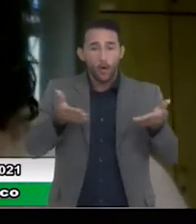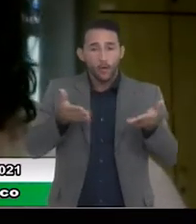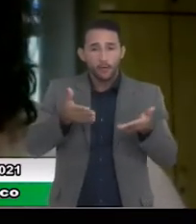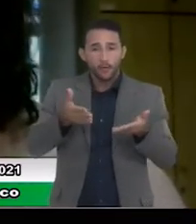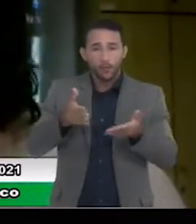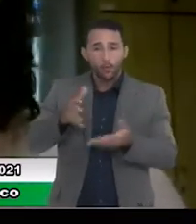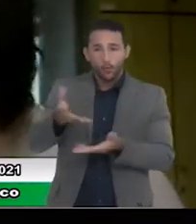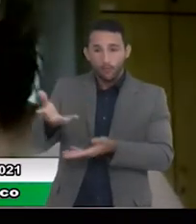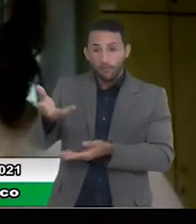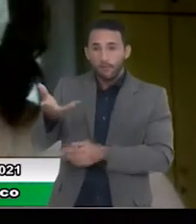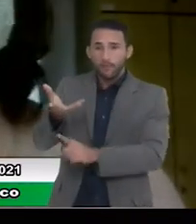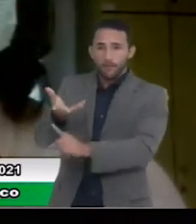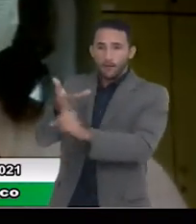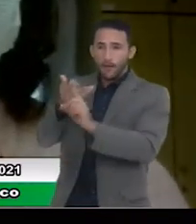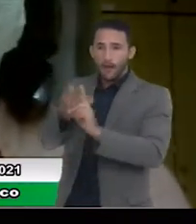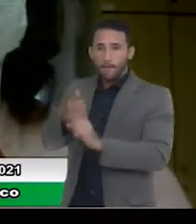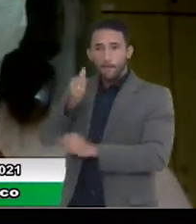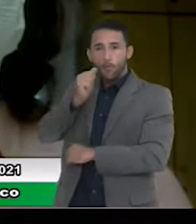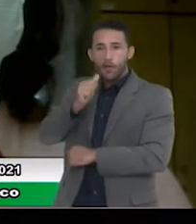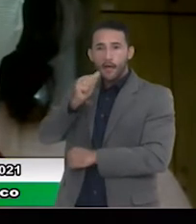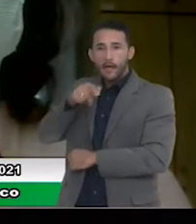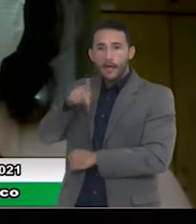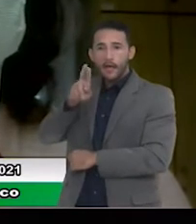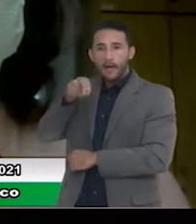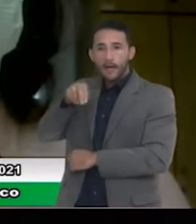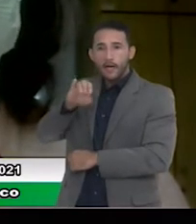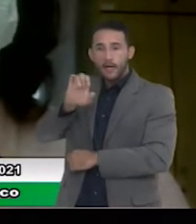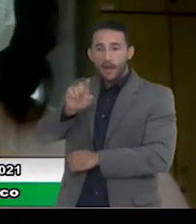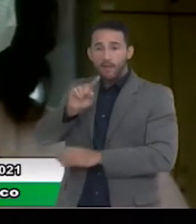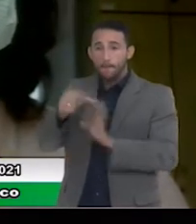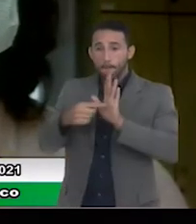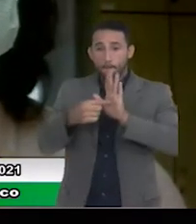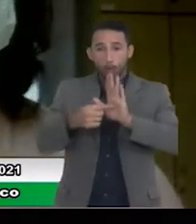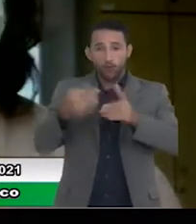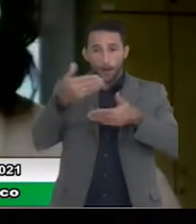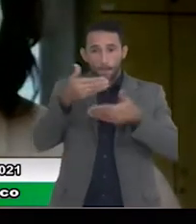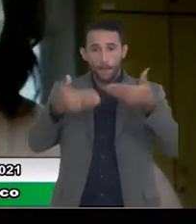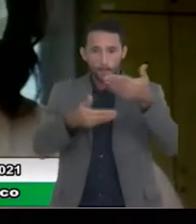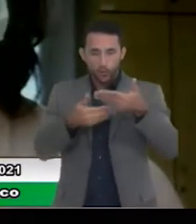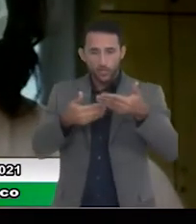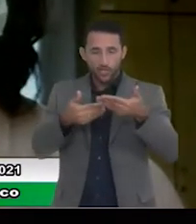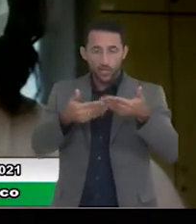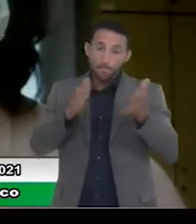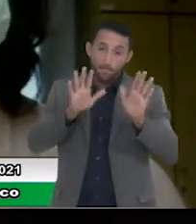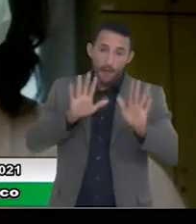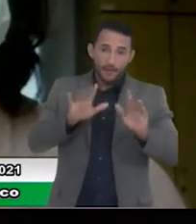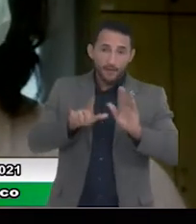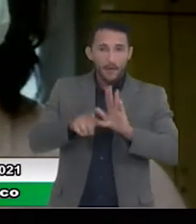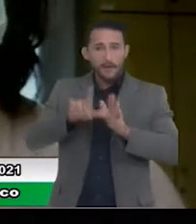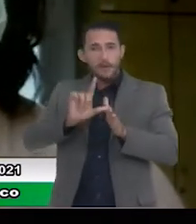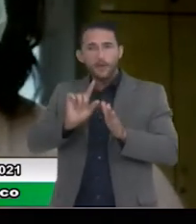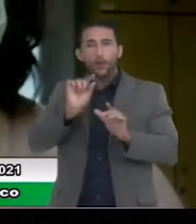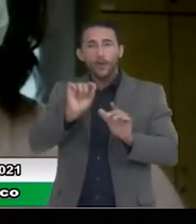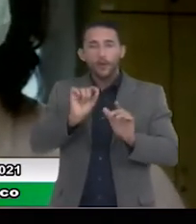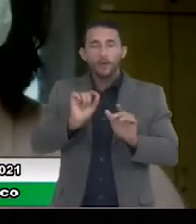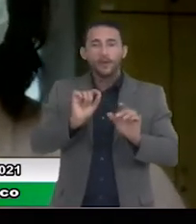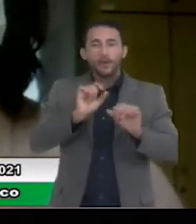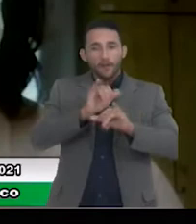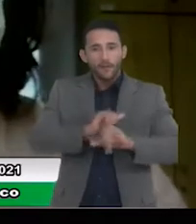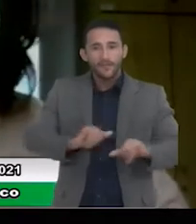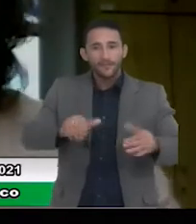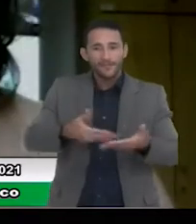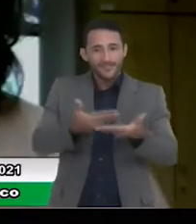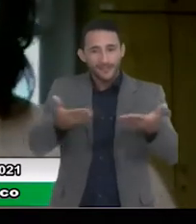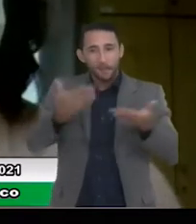se me permite, presidente, mas queria compartilhar com vocês todos da cidade de Osasco esses resultados. Muito